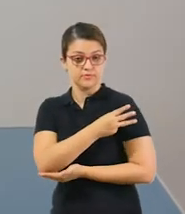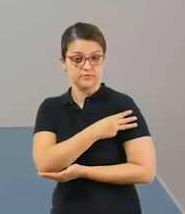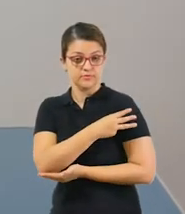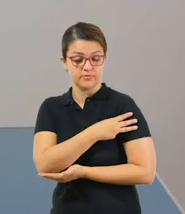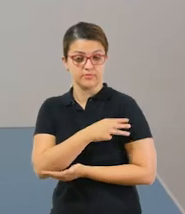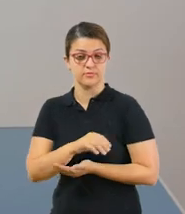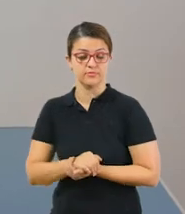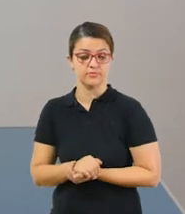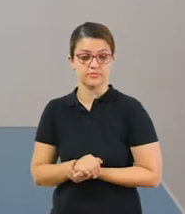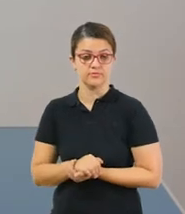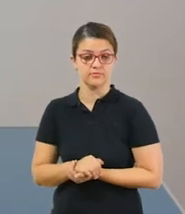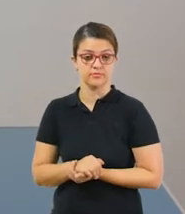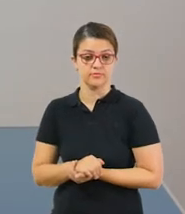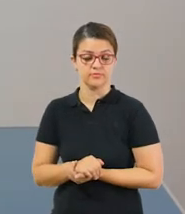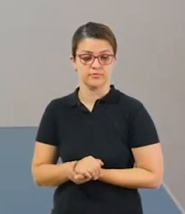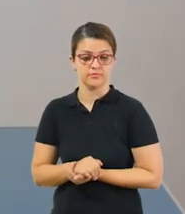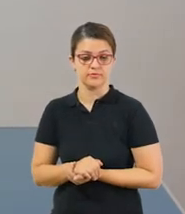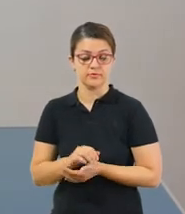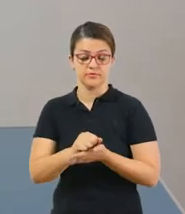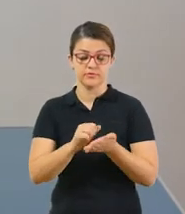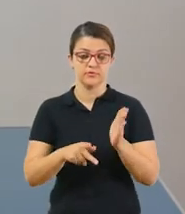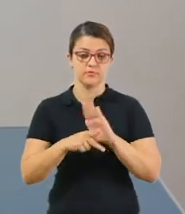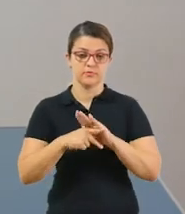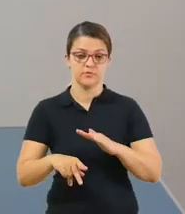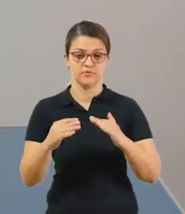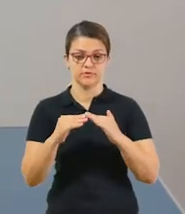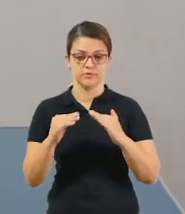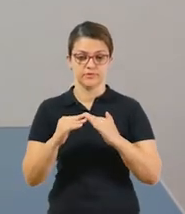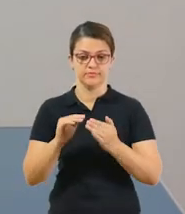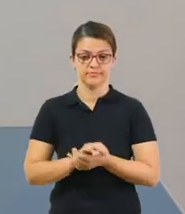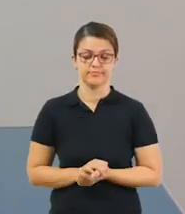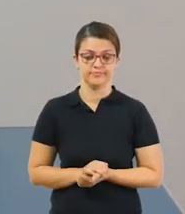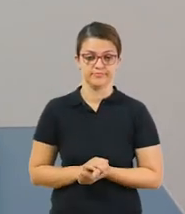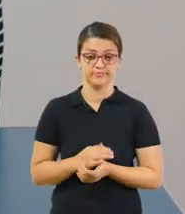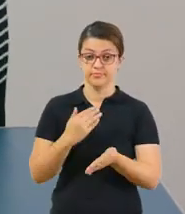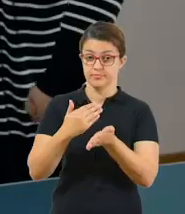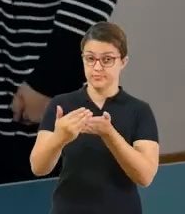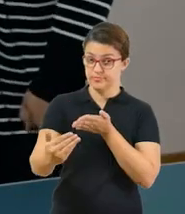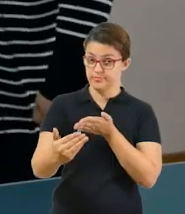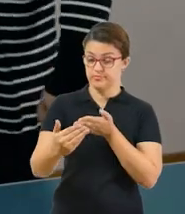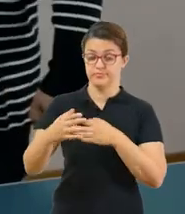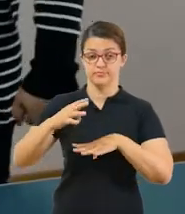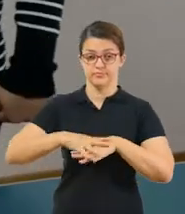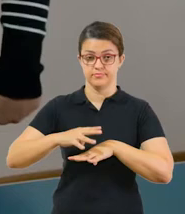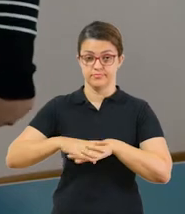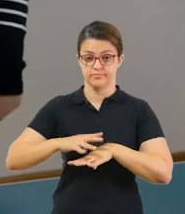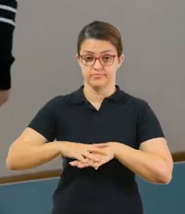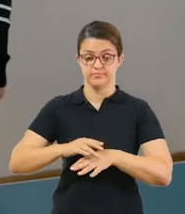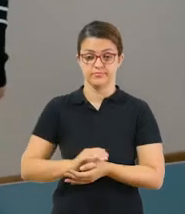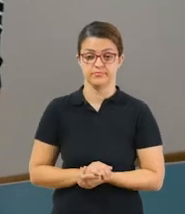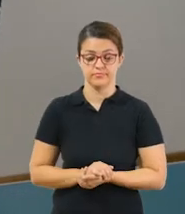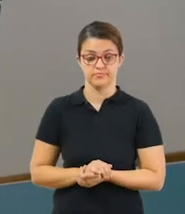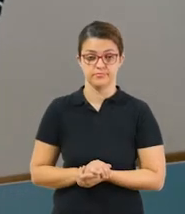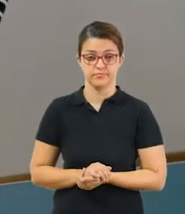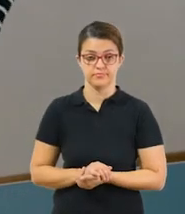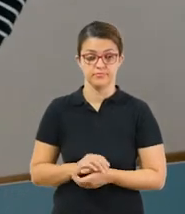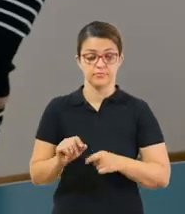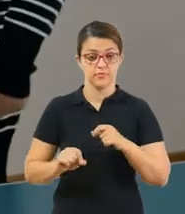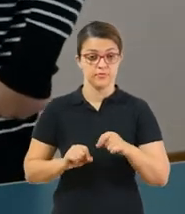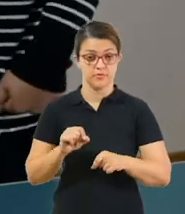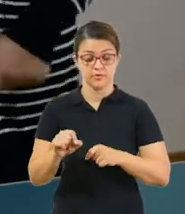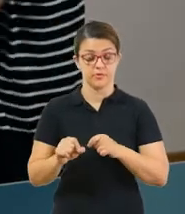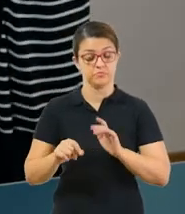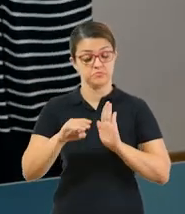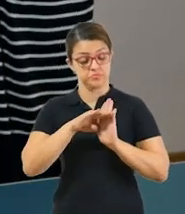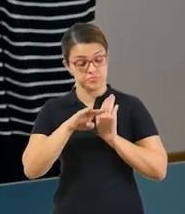do terceiro ano do Ensino Fundamental do Lição de Casa. Vamos começar com a matéria de Matemática, onde nós